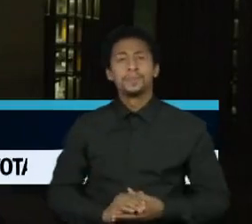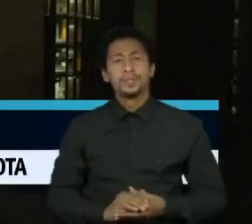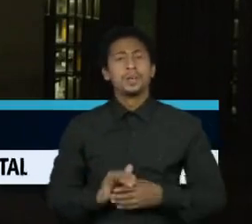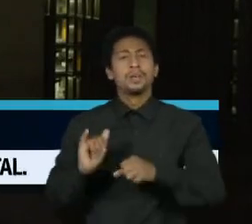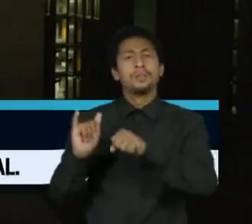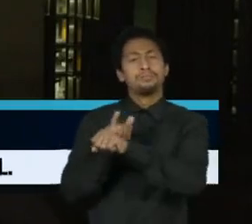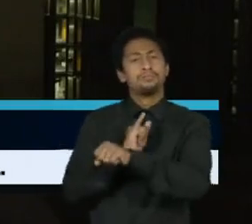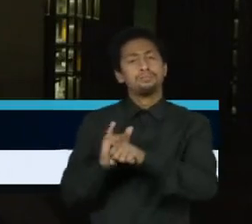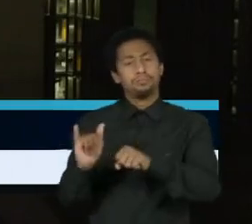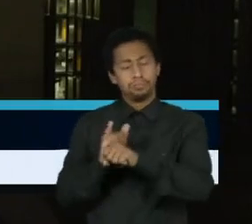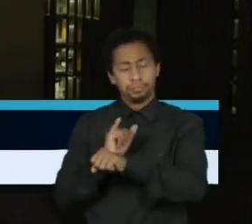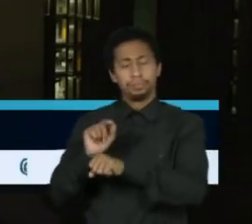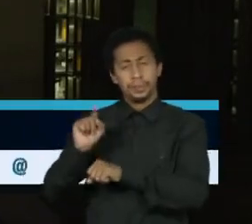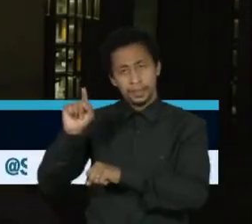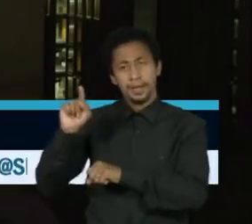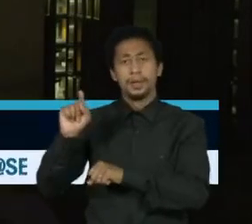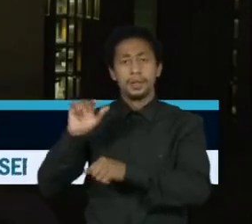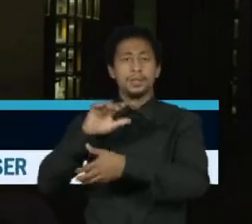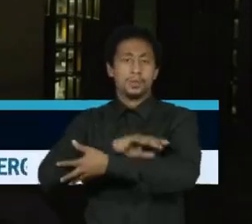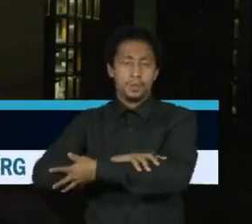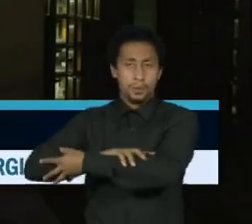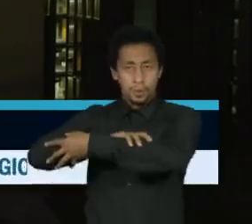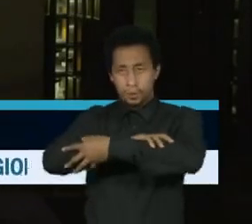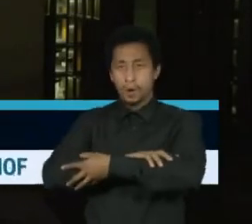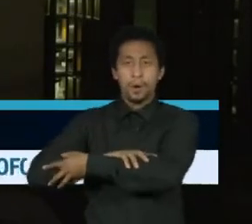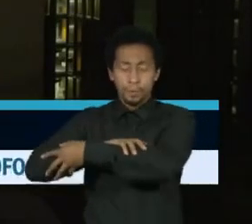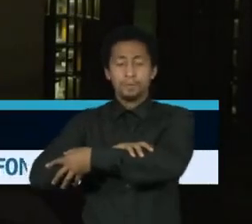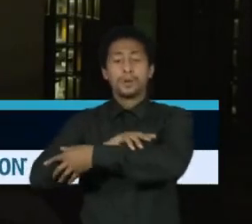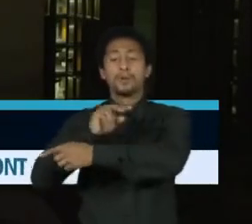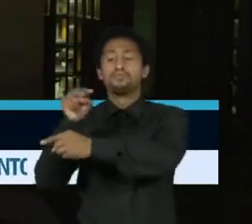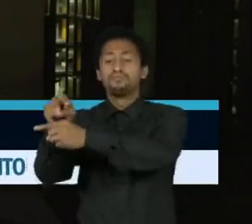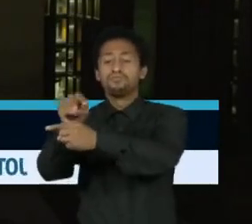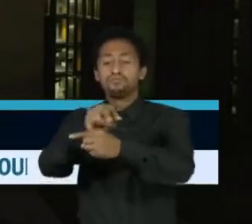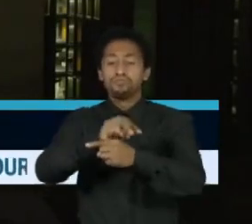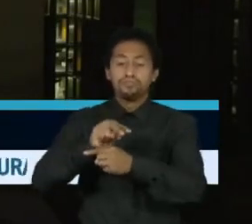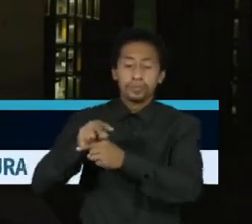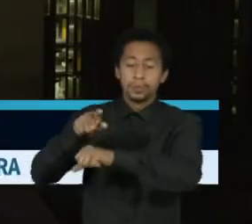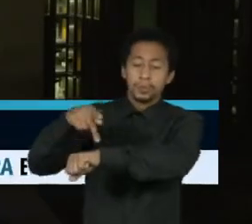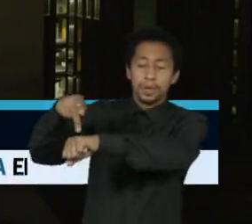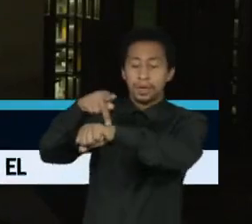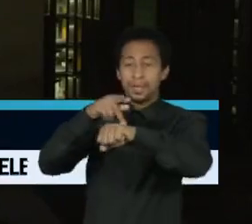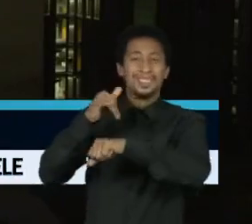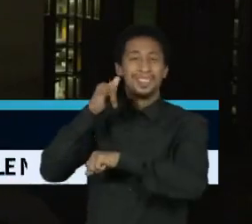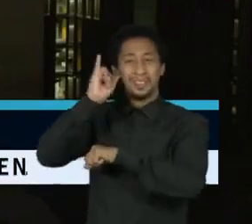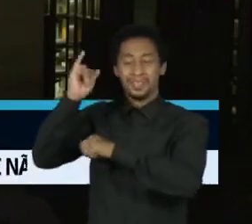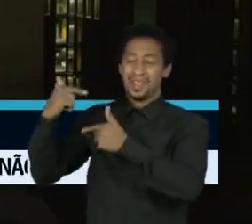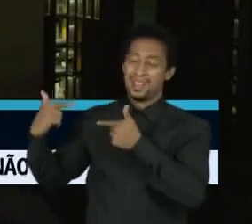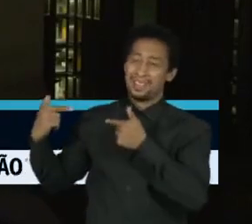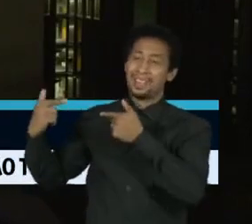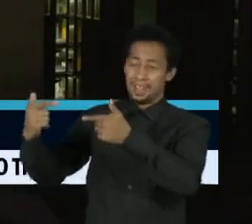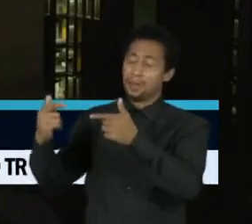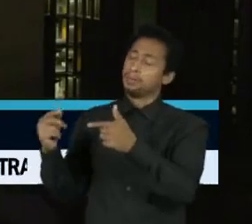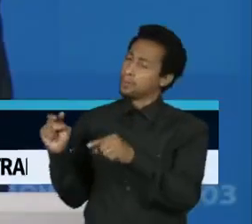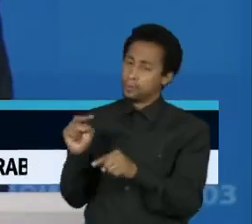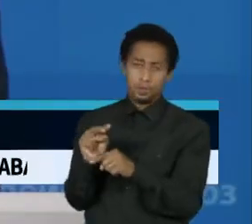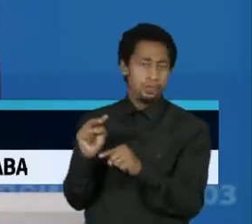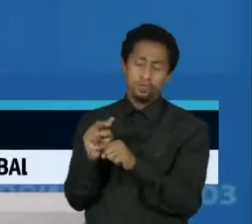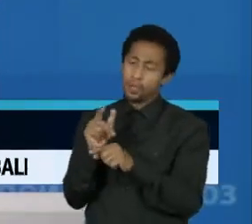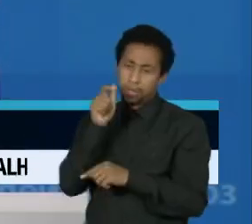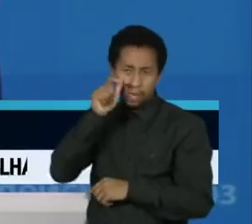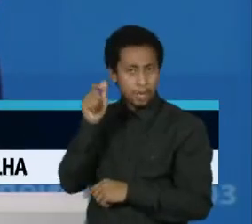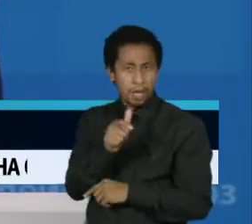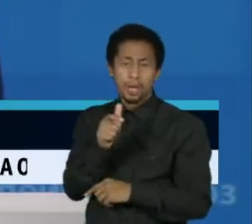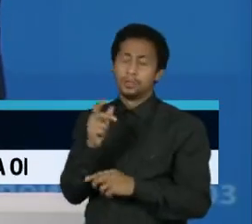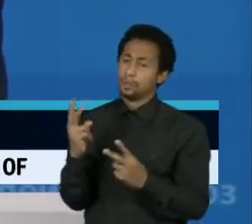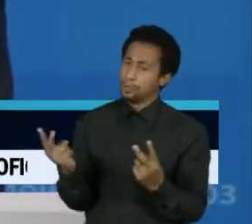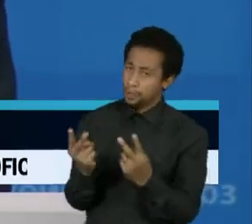estratégica da União Europeia e a sua capacidade de trabalhar com os parceiros para proteger seus valores e interesses. Para